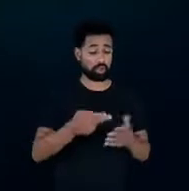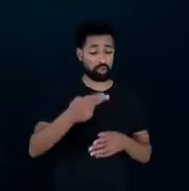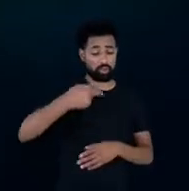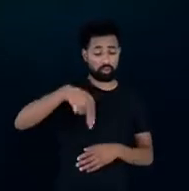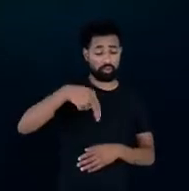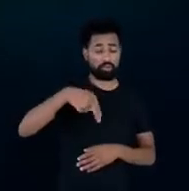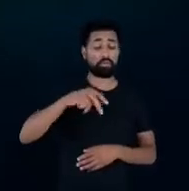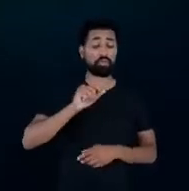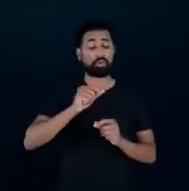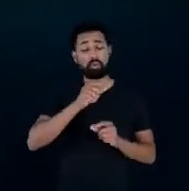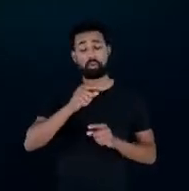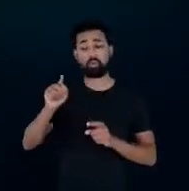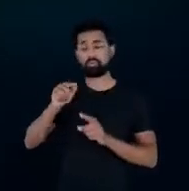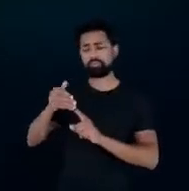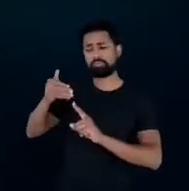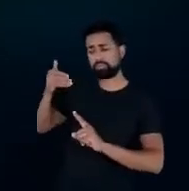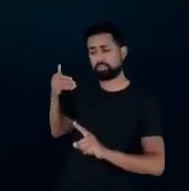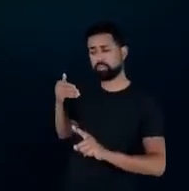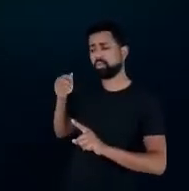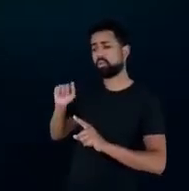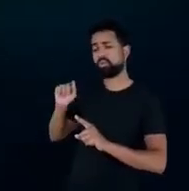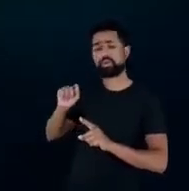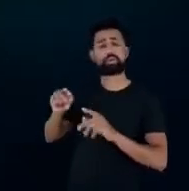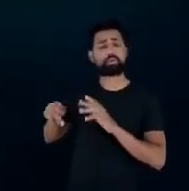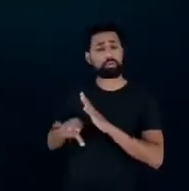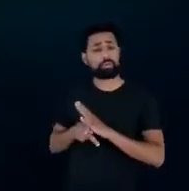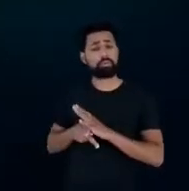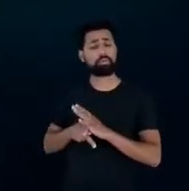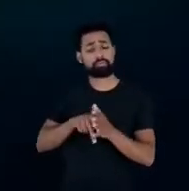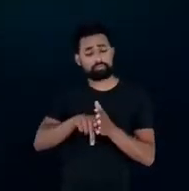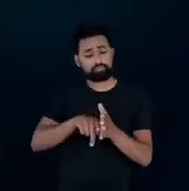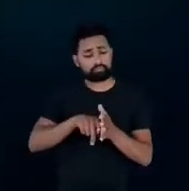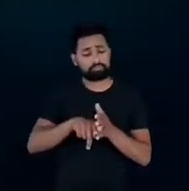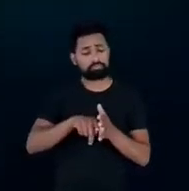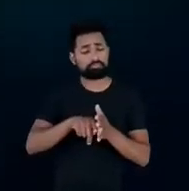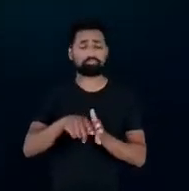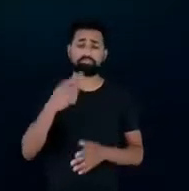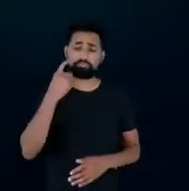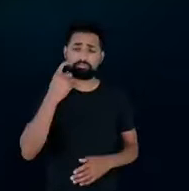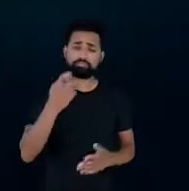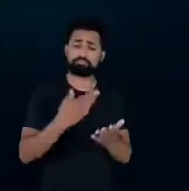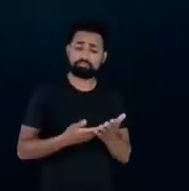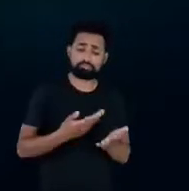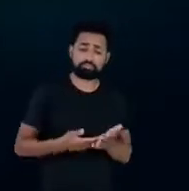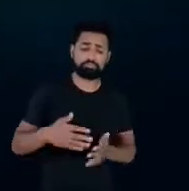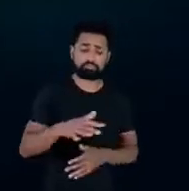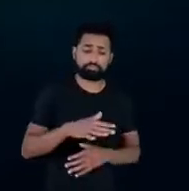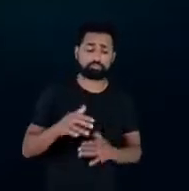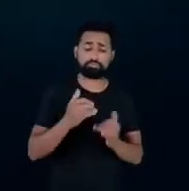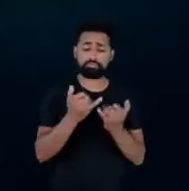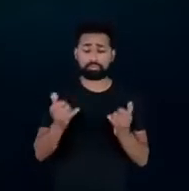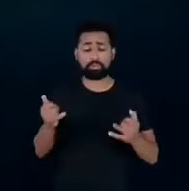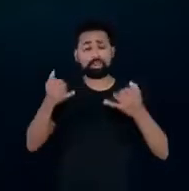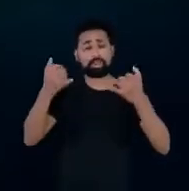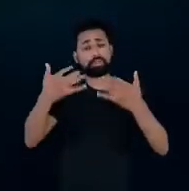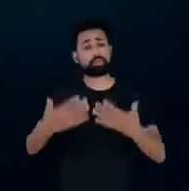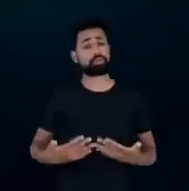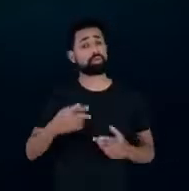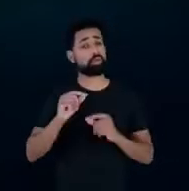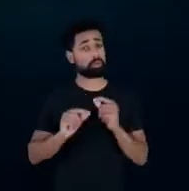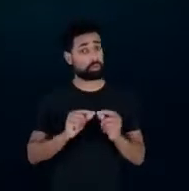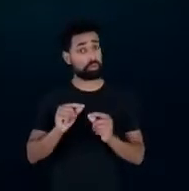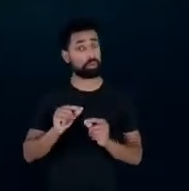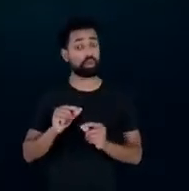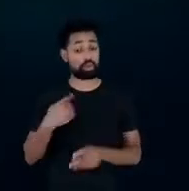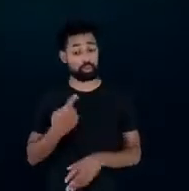E um diagnóstico bem interessante de um estudo da Agência Internacional de Energia relata que, olha, a gente pode